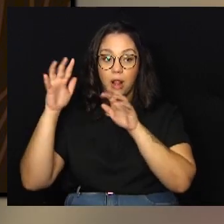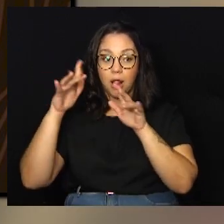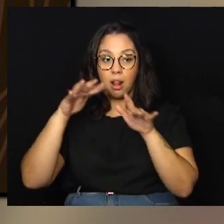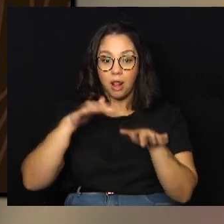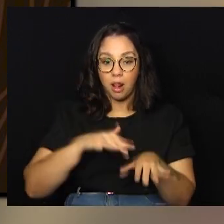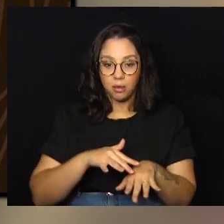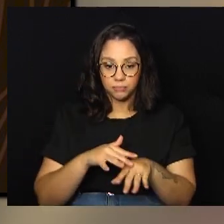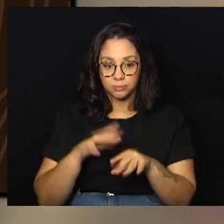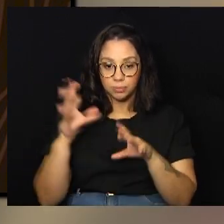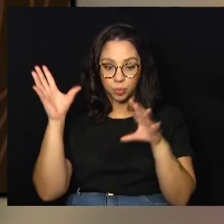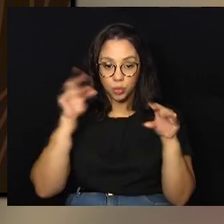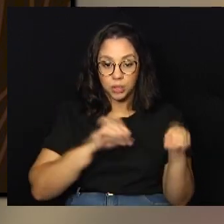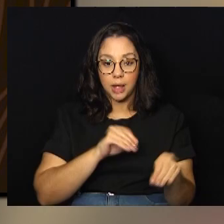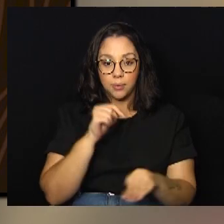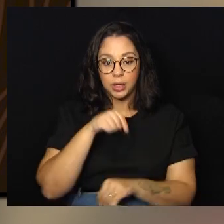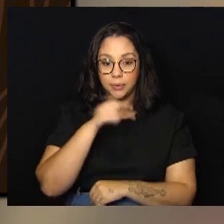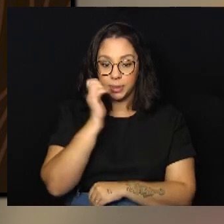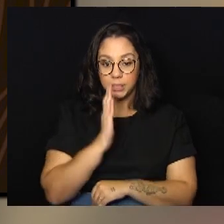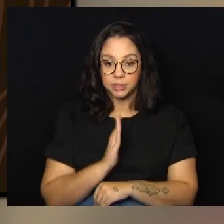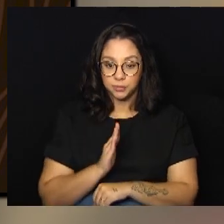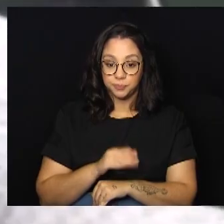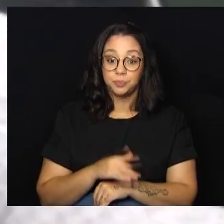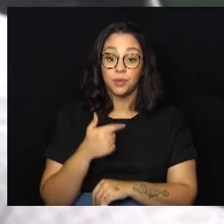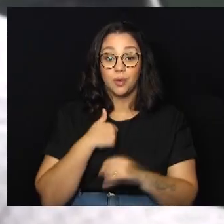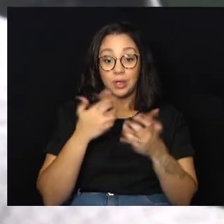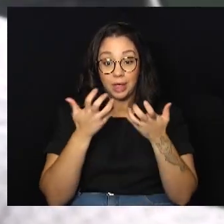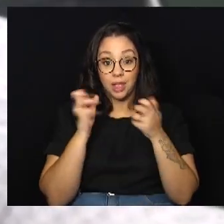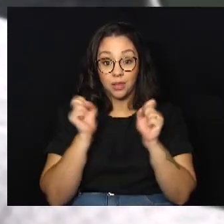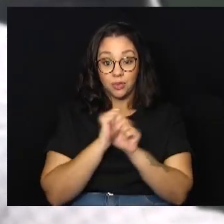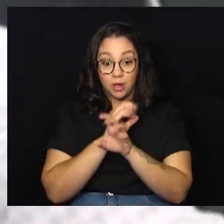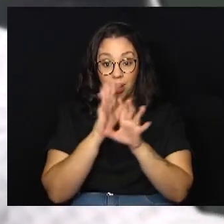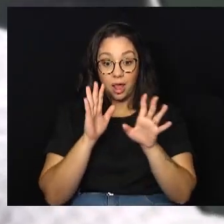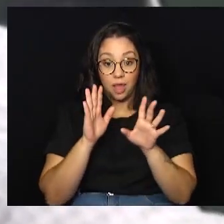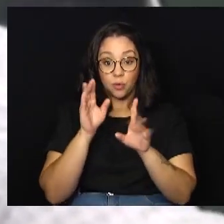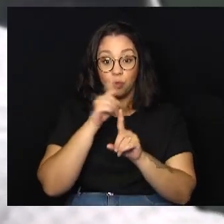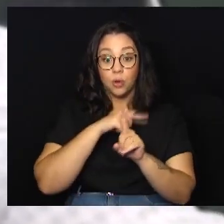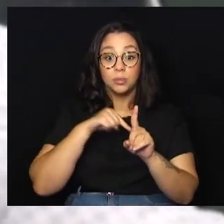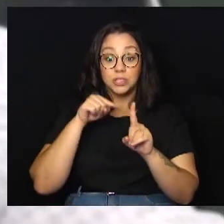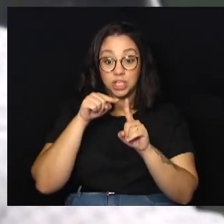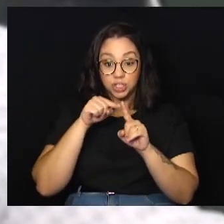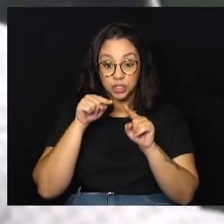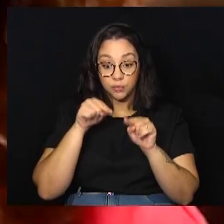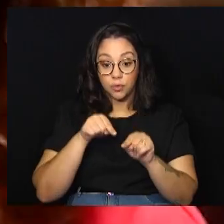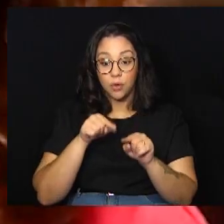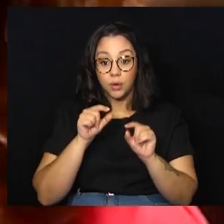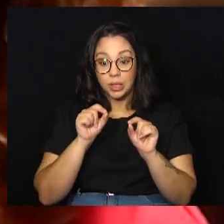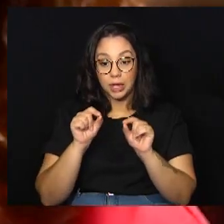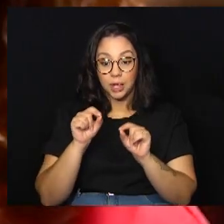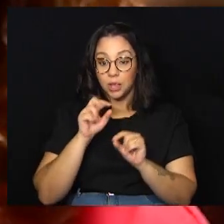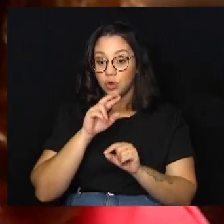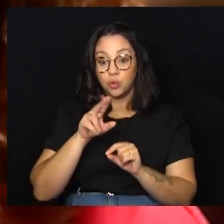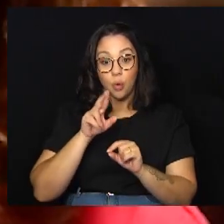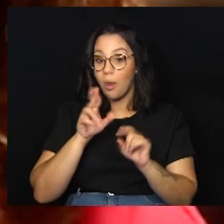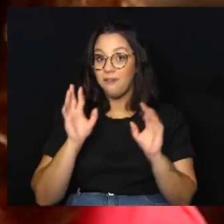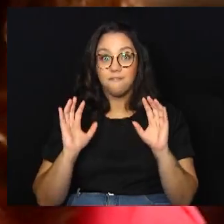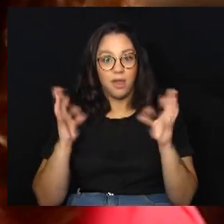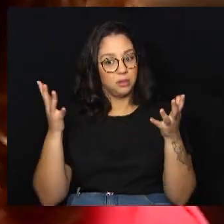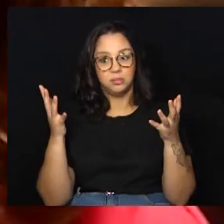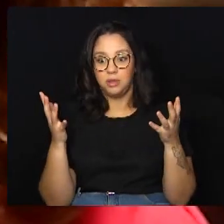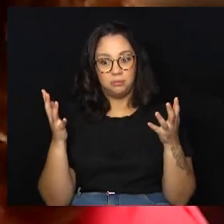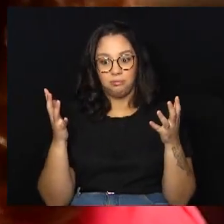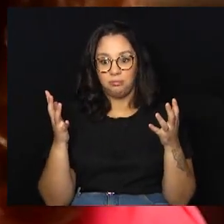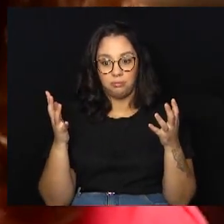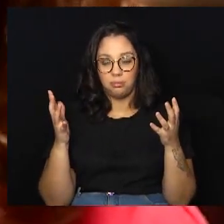E quero ser muito claro que o nosso objetivo não é festejar,